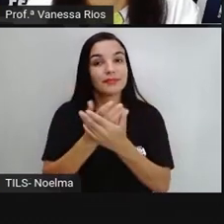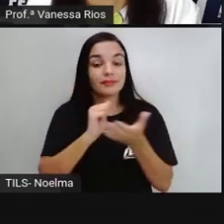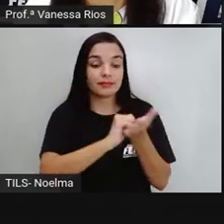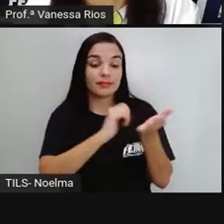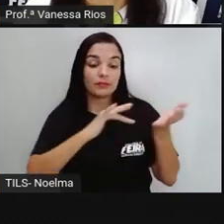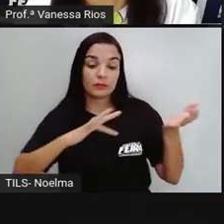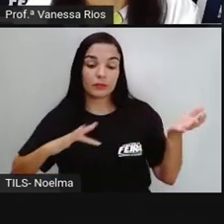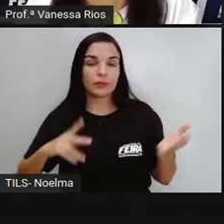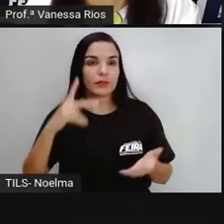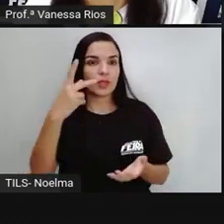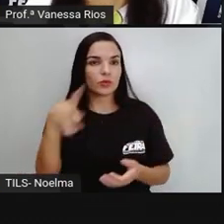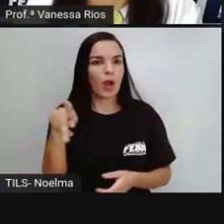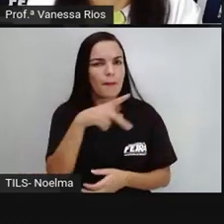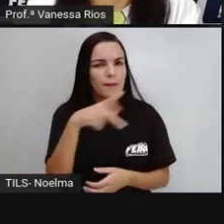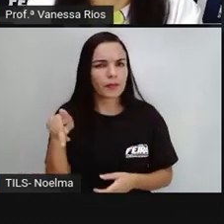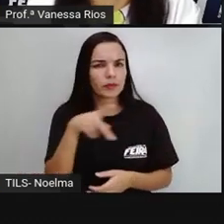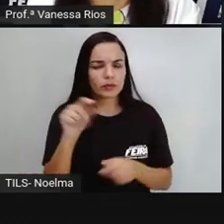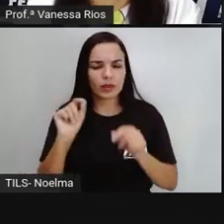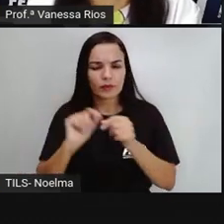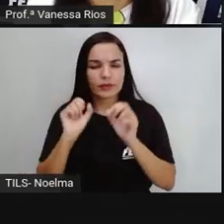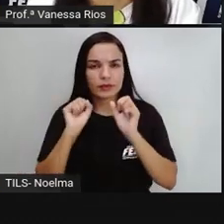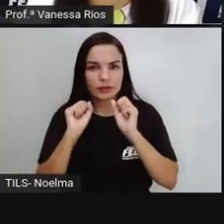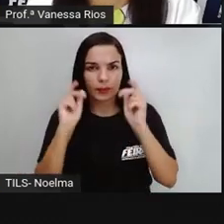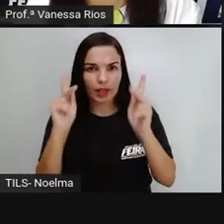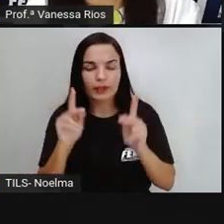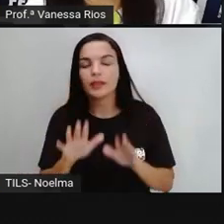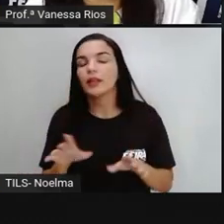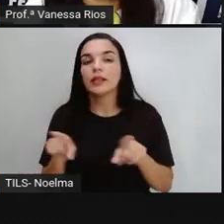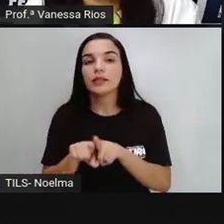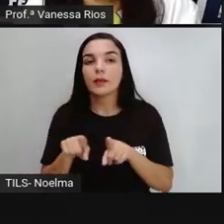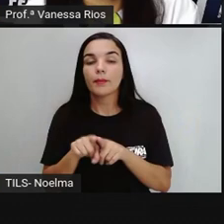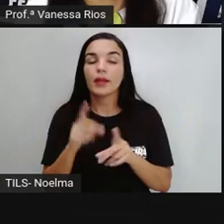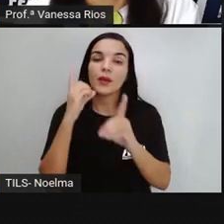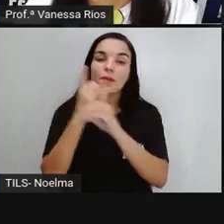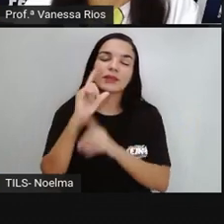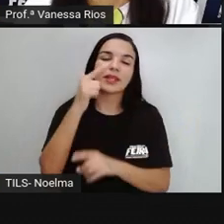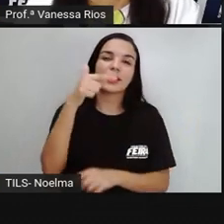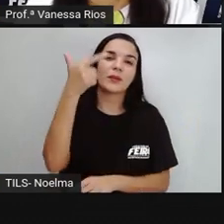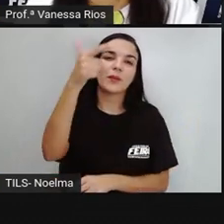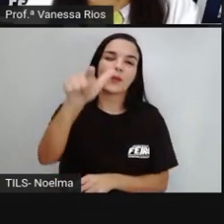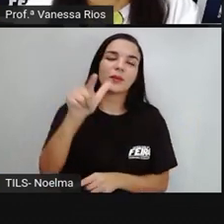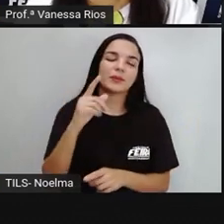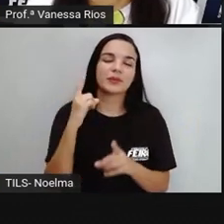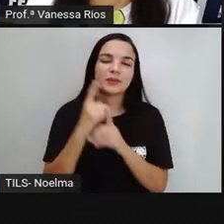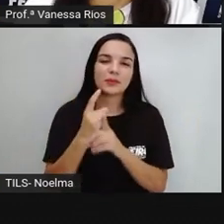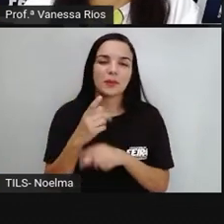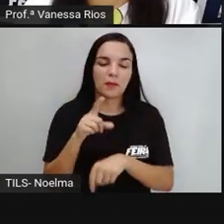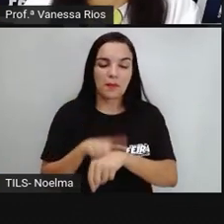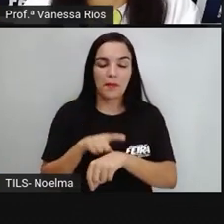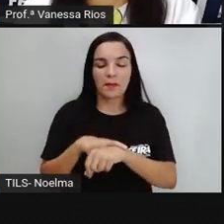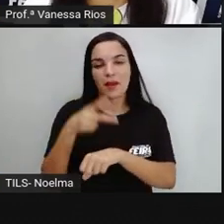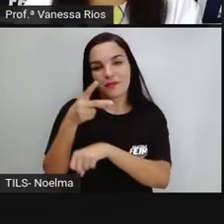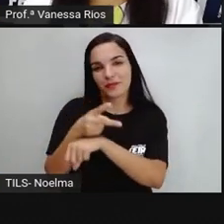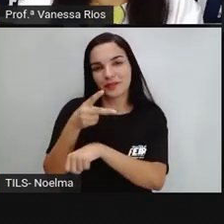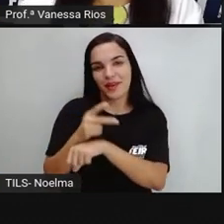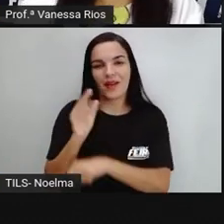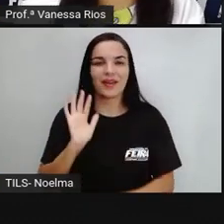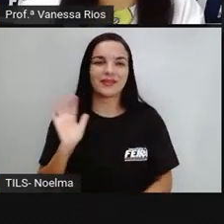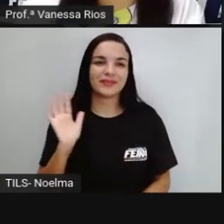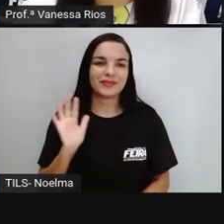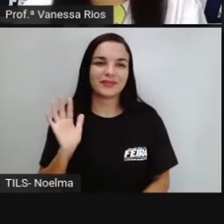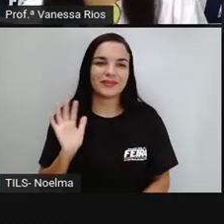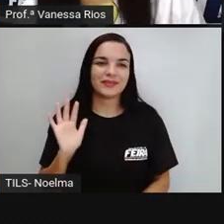atividade que a sua própria professor preparou. Tá certo? E a gente se encontra aí num próximo momento, numa próxima aula.